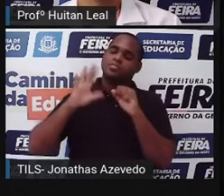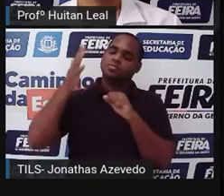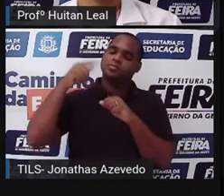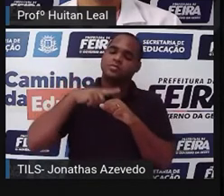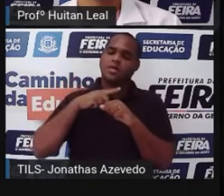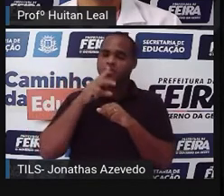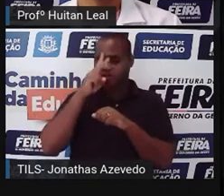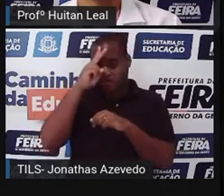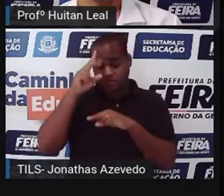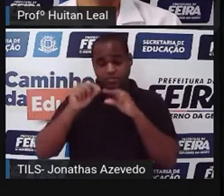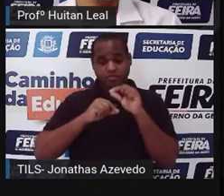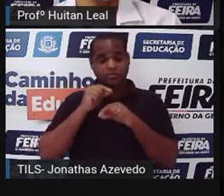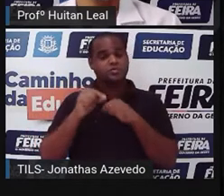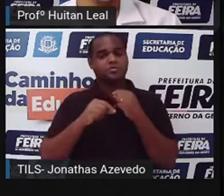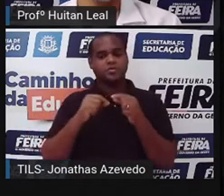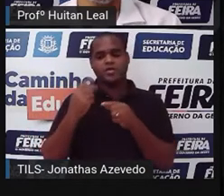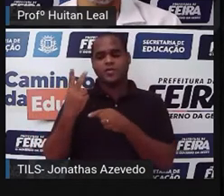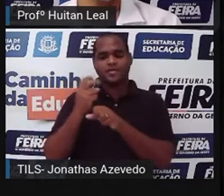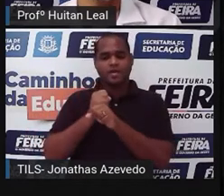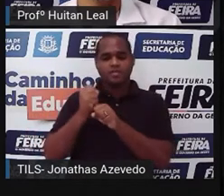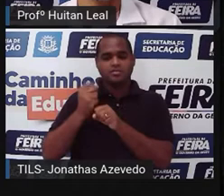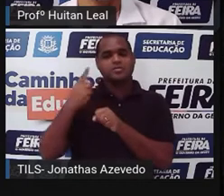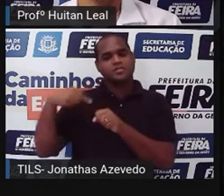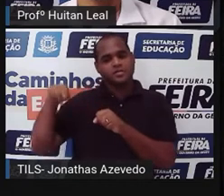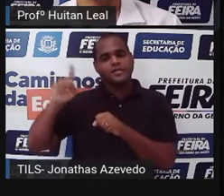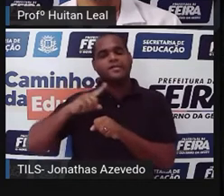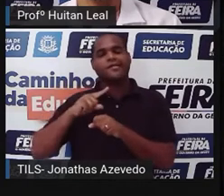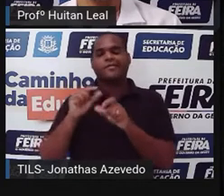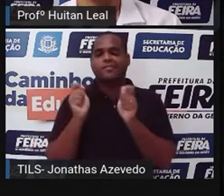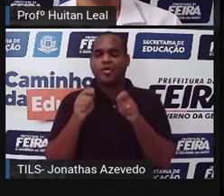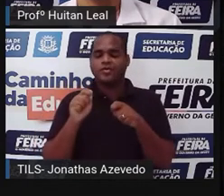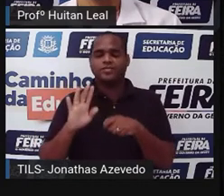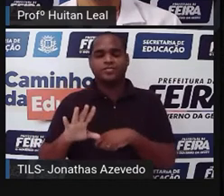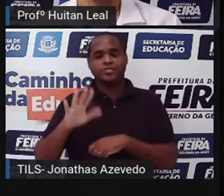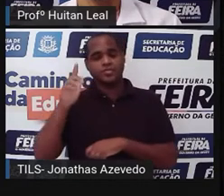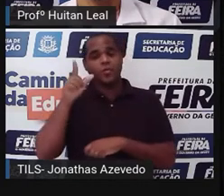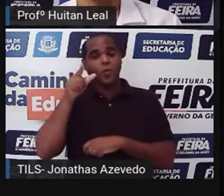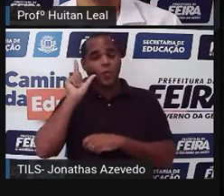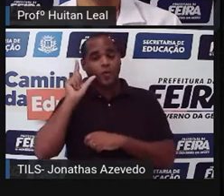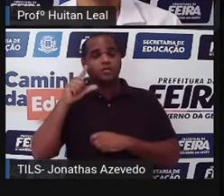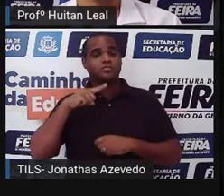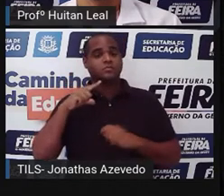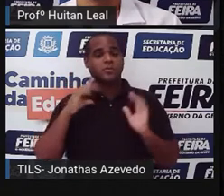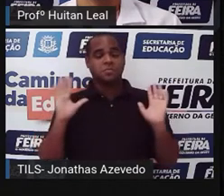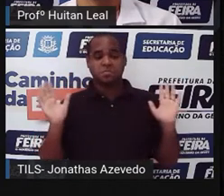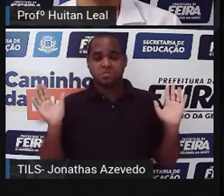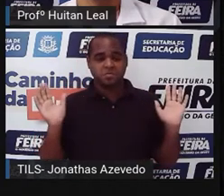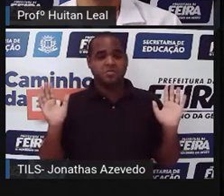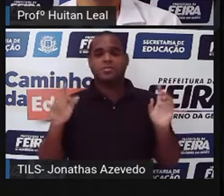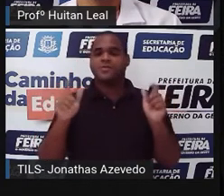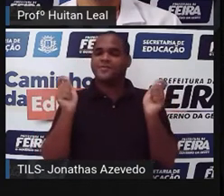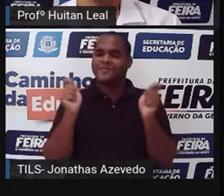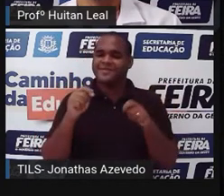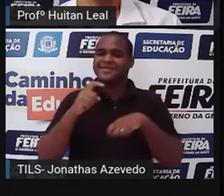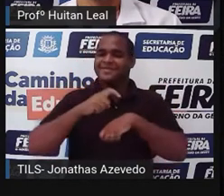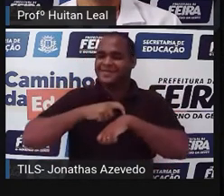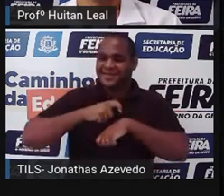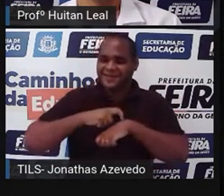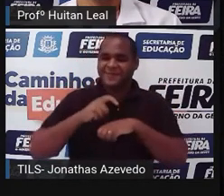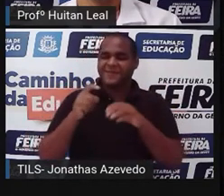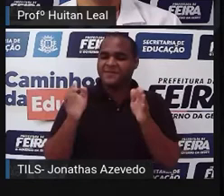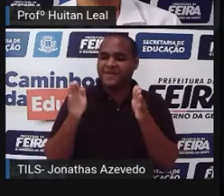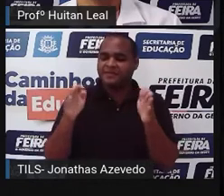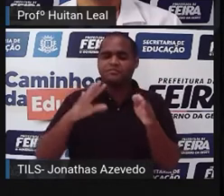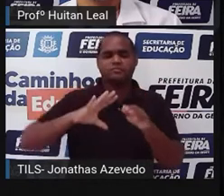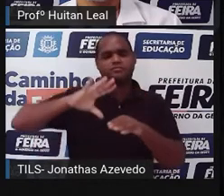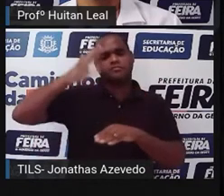há dois anos atrás, pode ter acontecido ontem. Então, é o tempo, é a época em